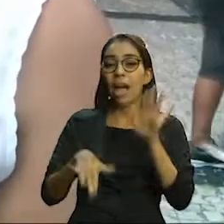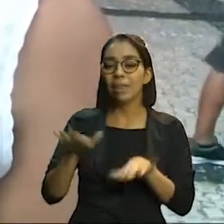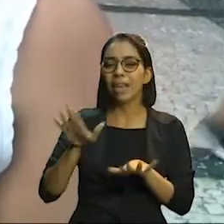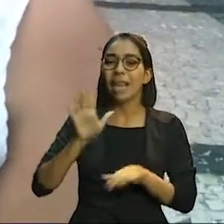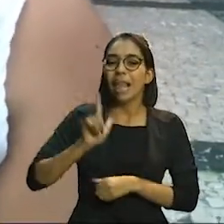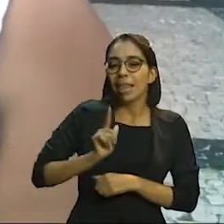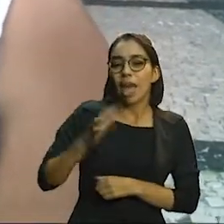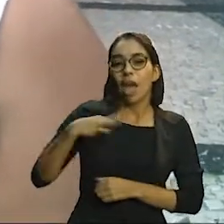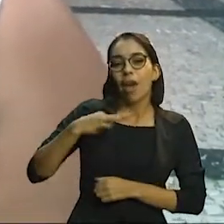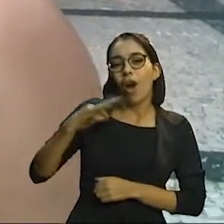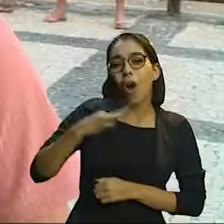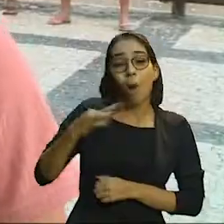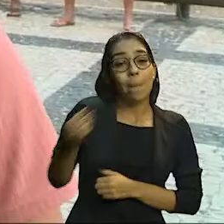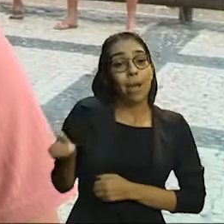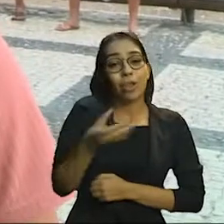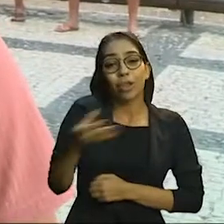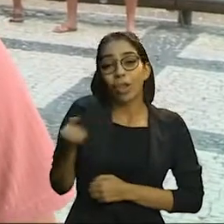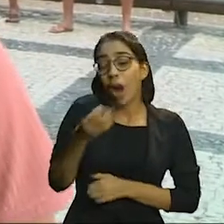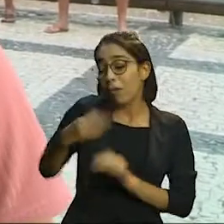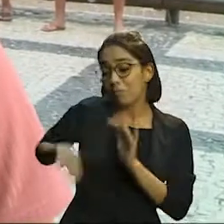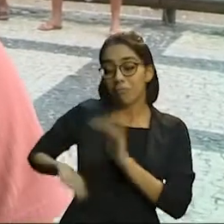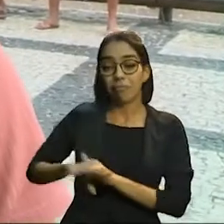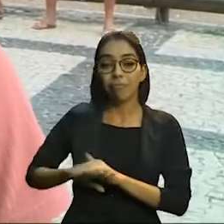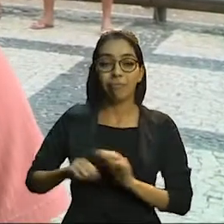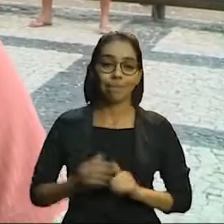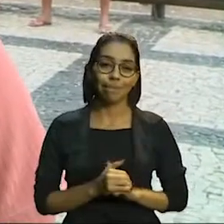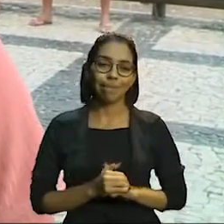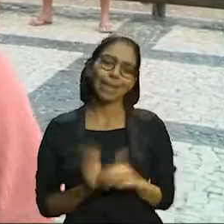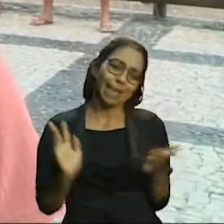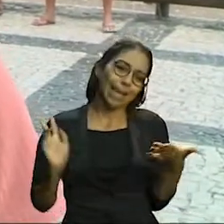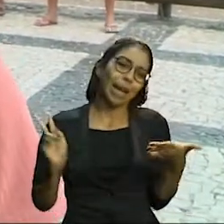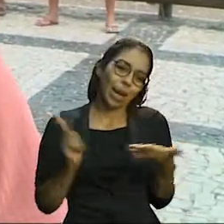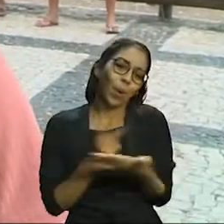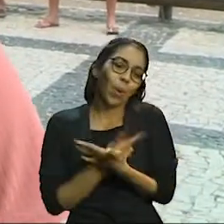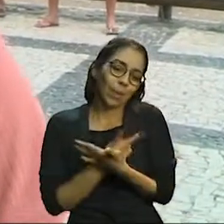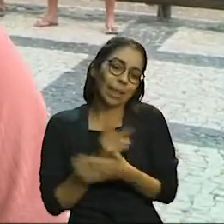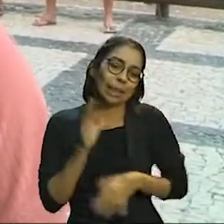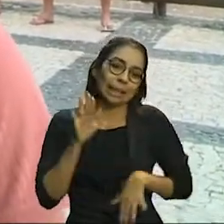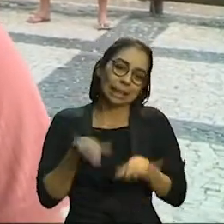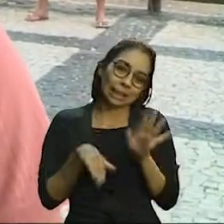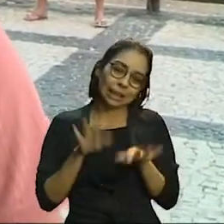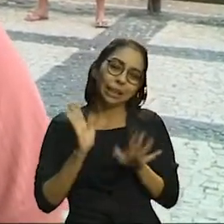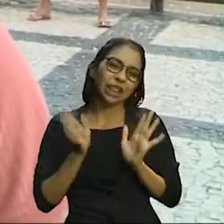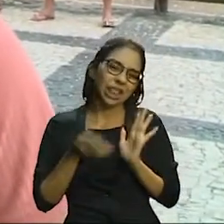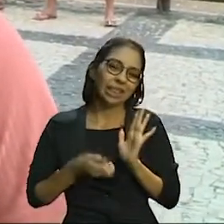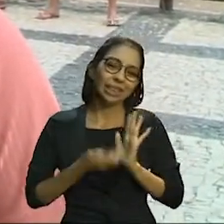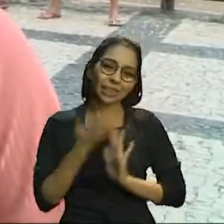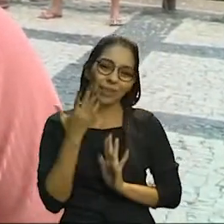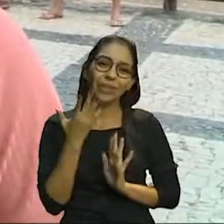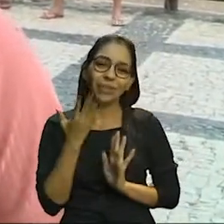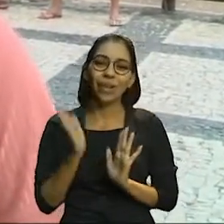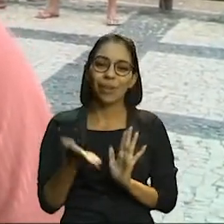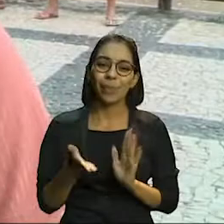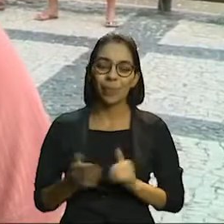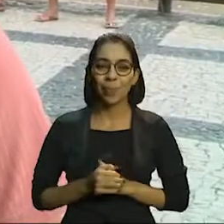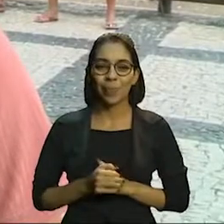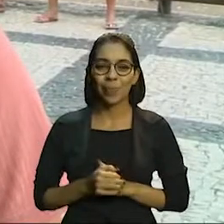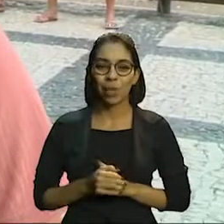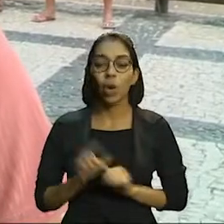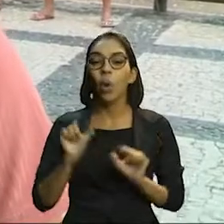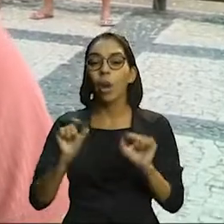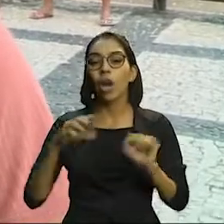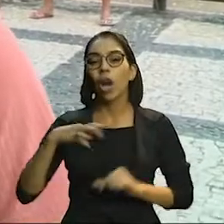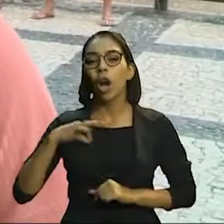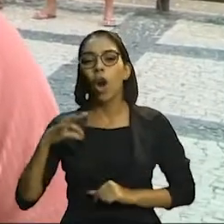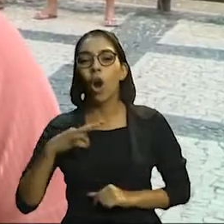roupa ainda com etiqueta. Acontece. Já aconteceu algumas vezes? Já, já aconteceu. Com o quê? Com roupa